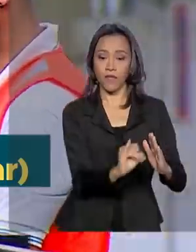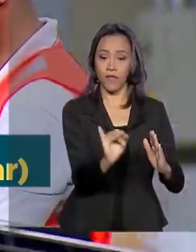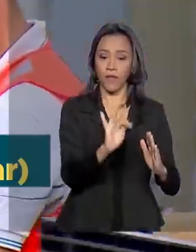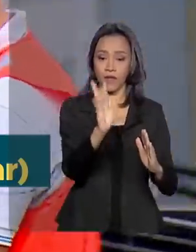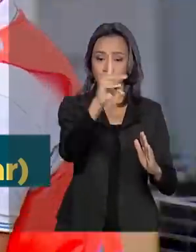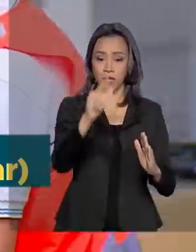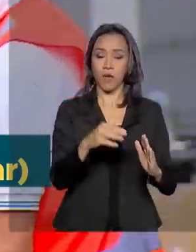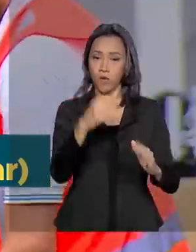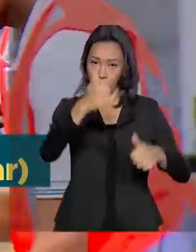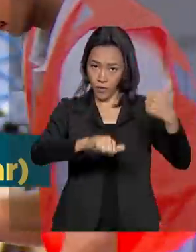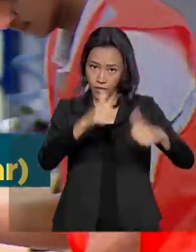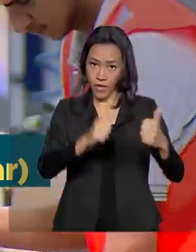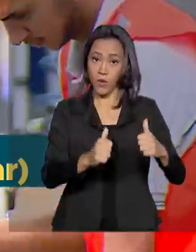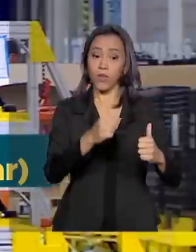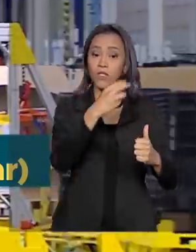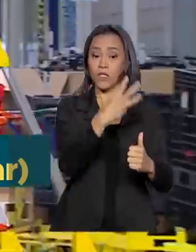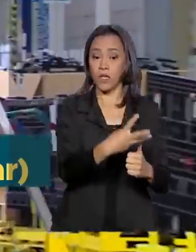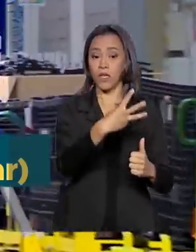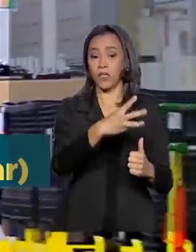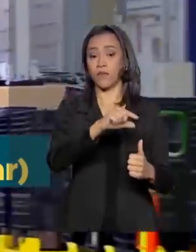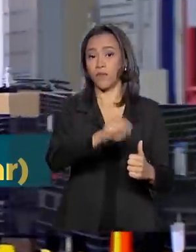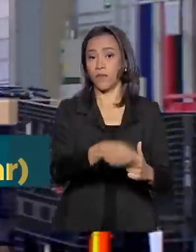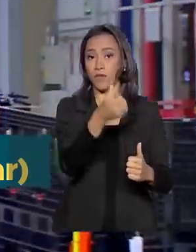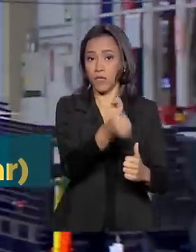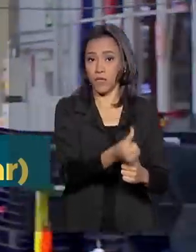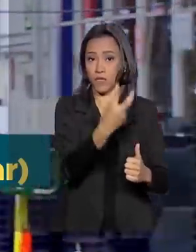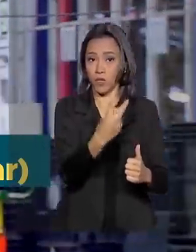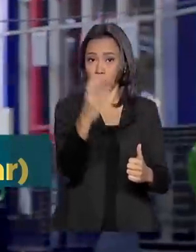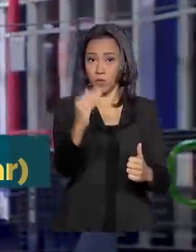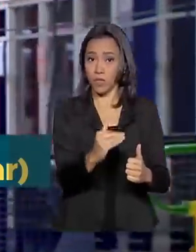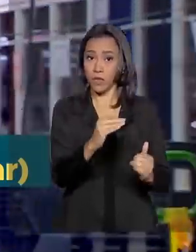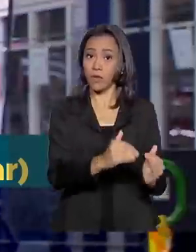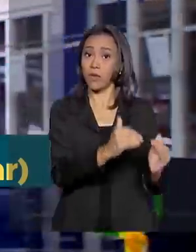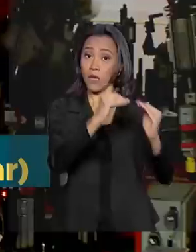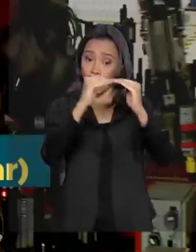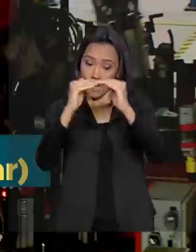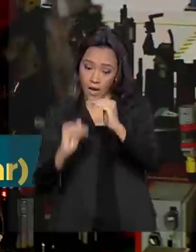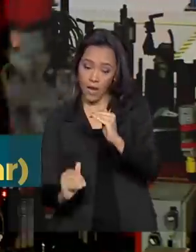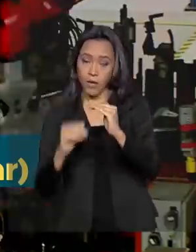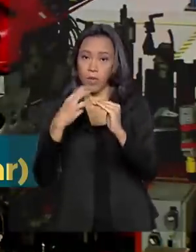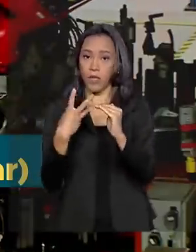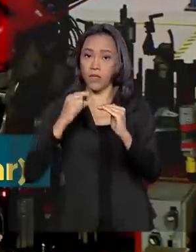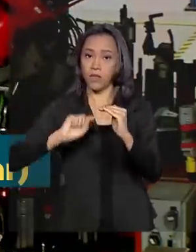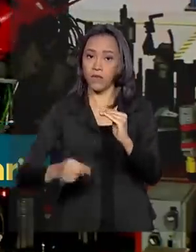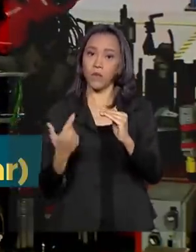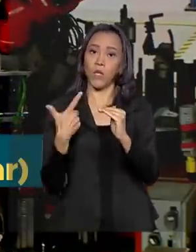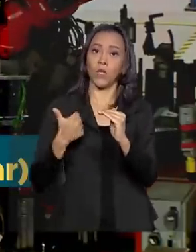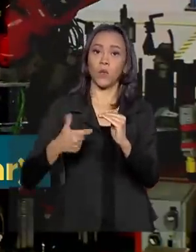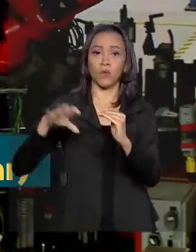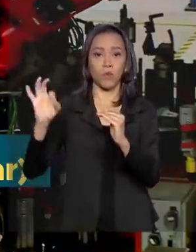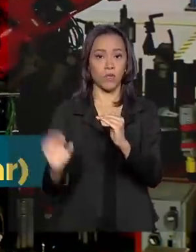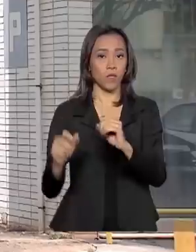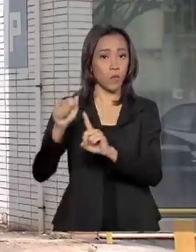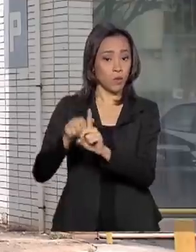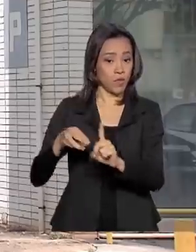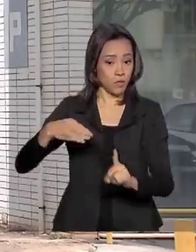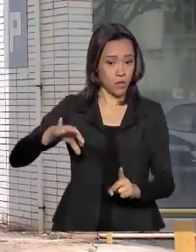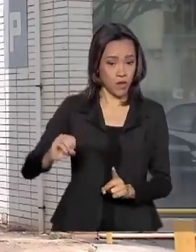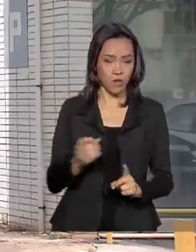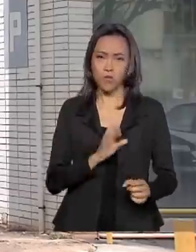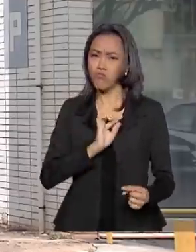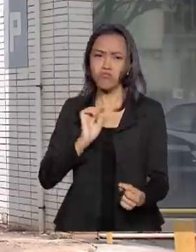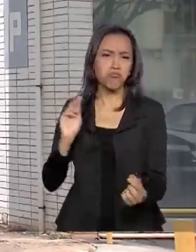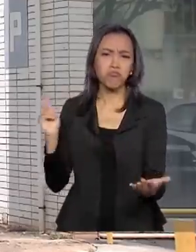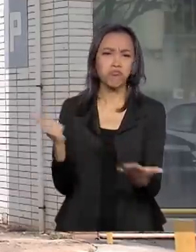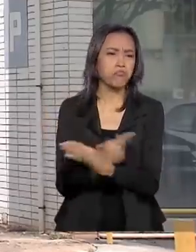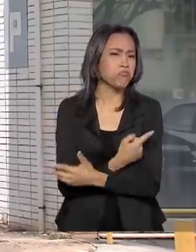medida pelo IPCA, também caiu de 3,62% em janeiro para 3,12% em março. O motivo